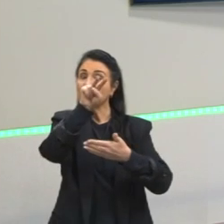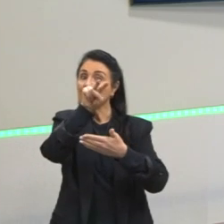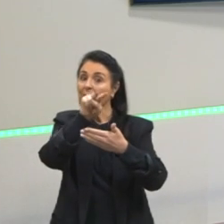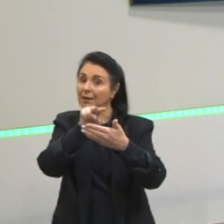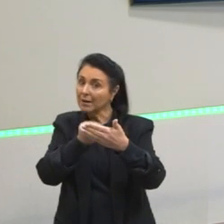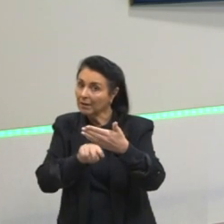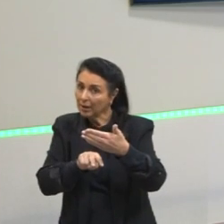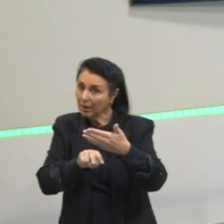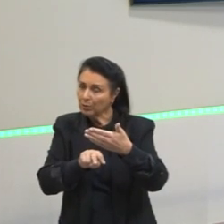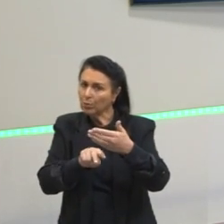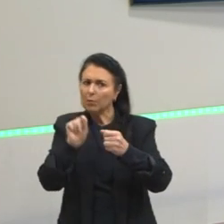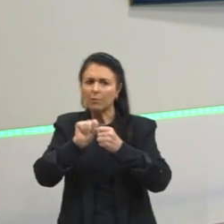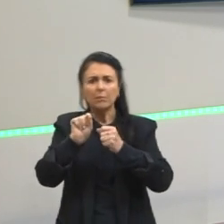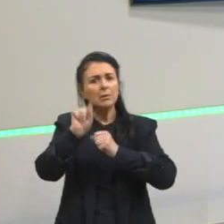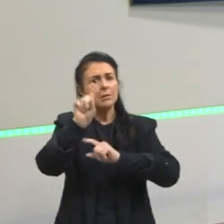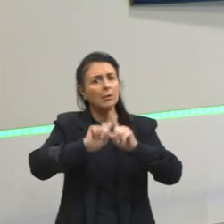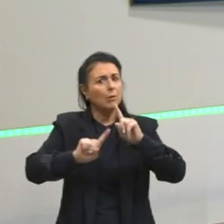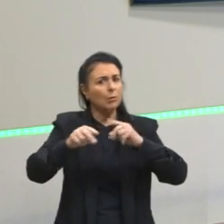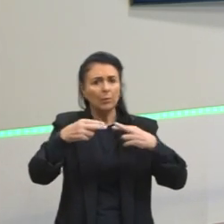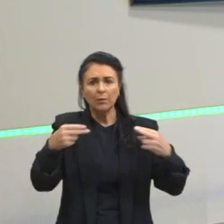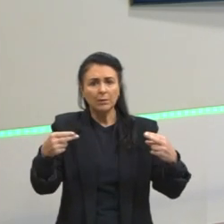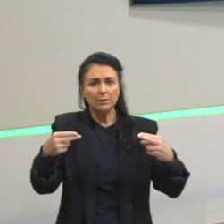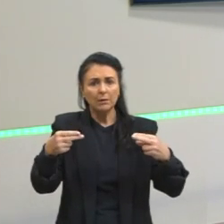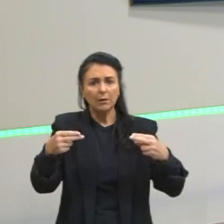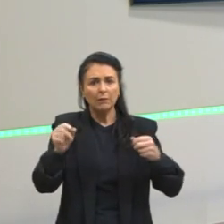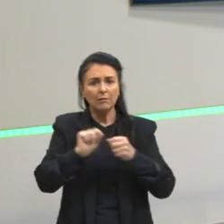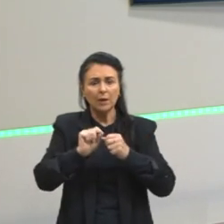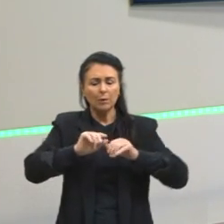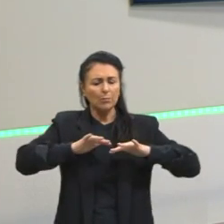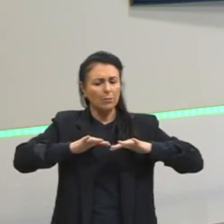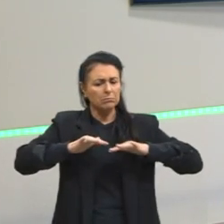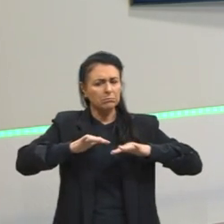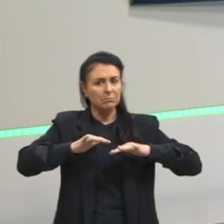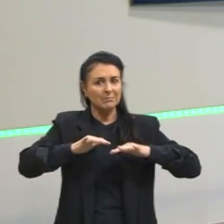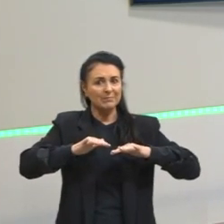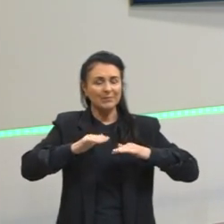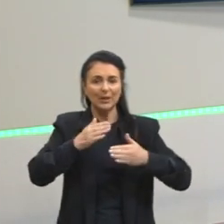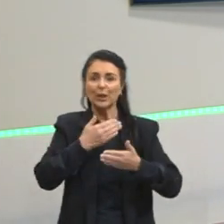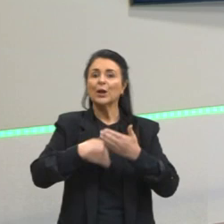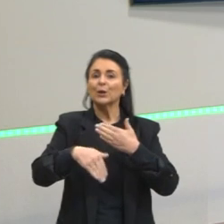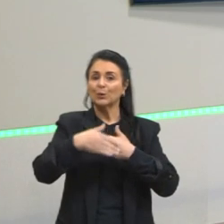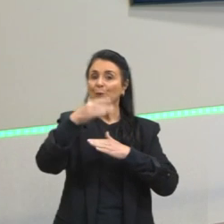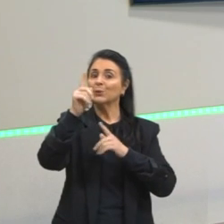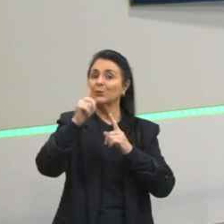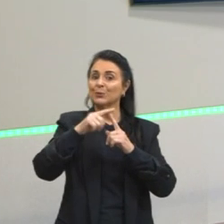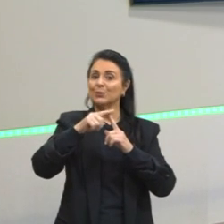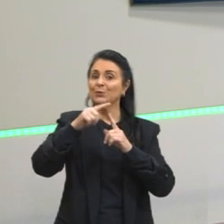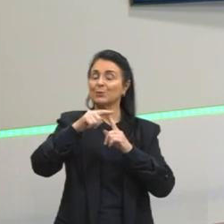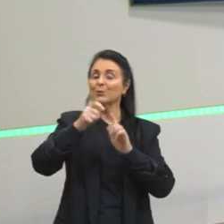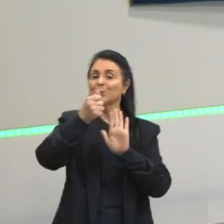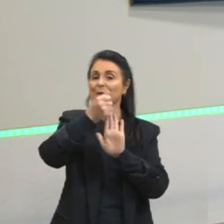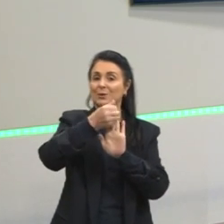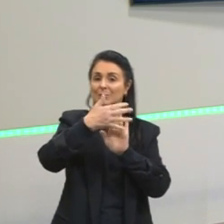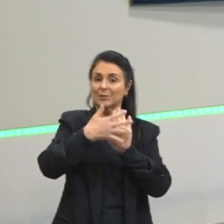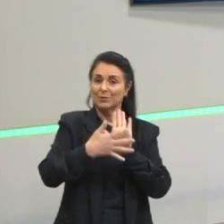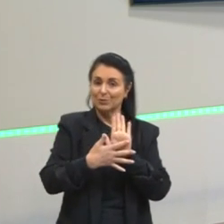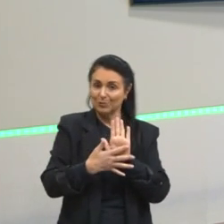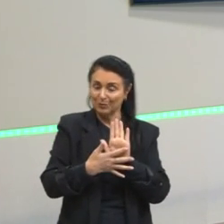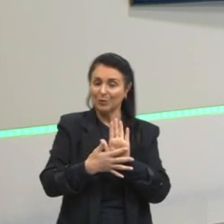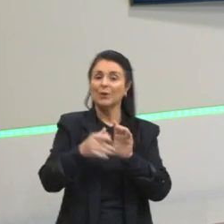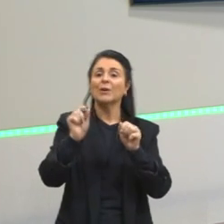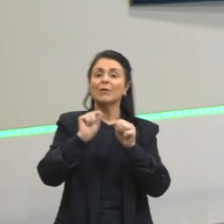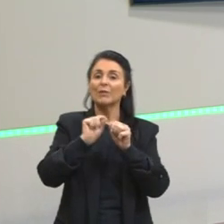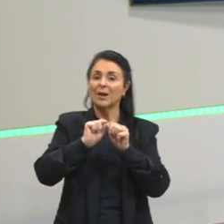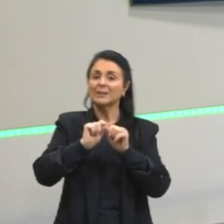acione uma conduta. Então, toda tipologia textual explicativa vai lidar com